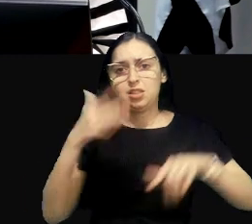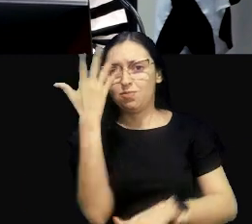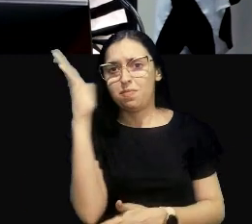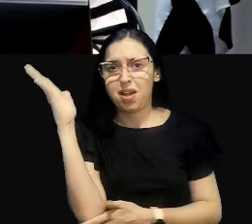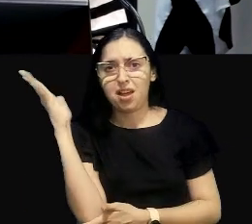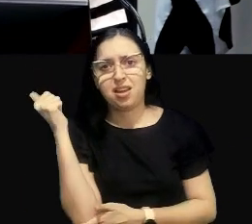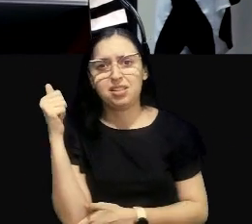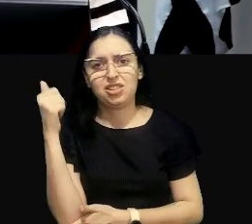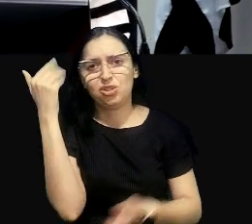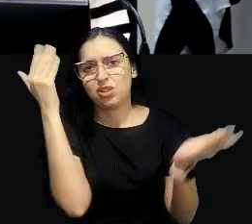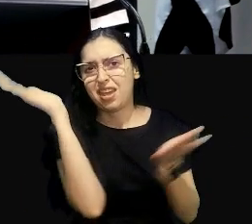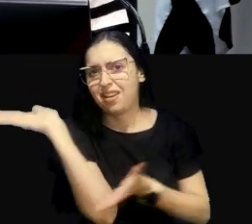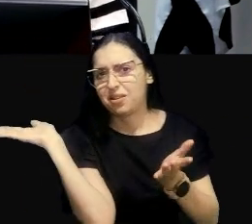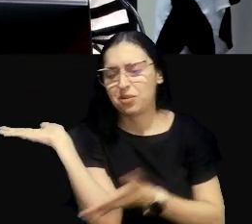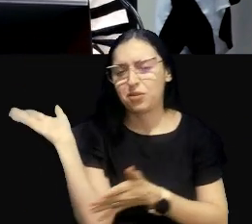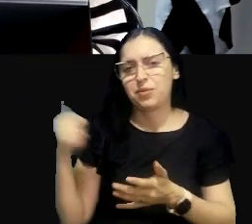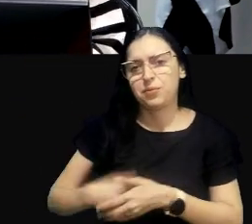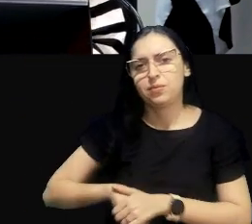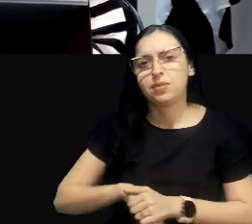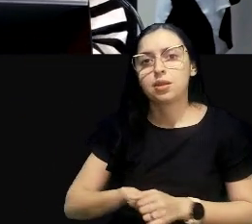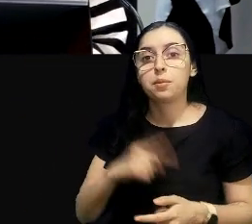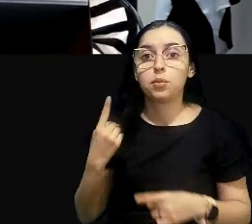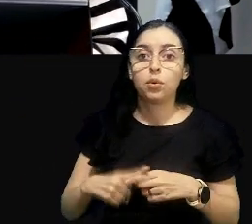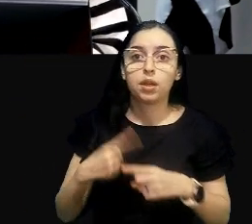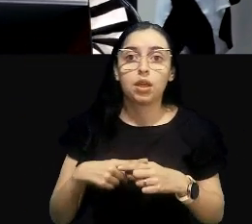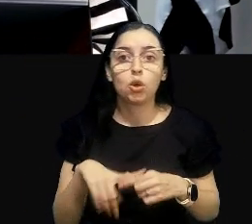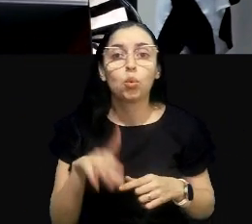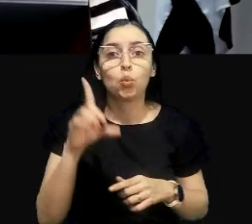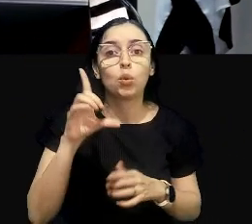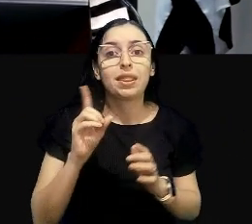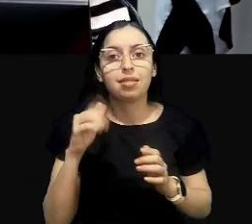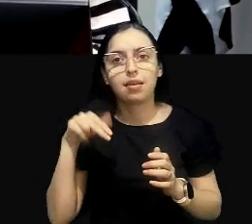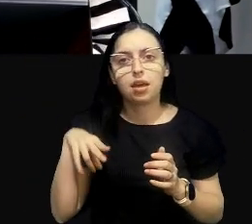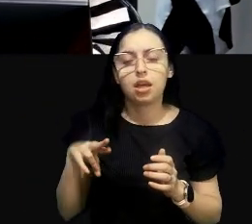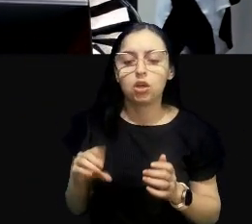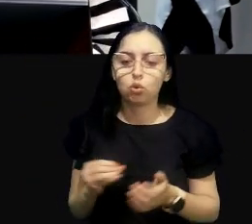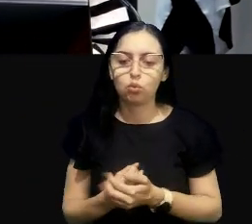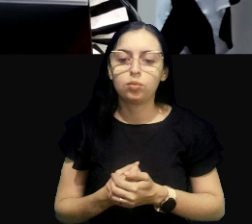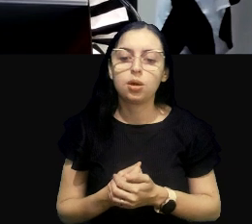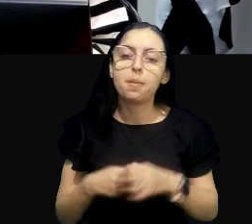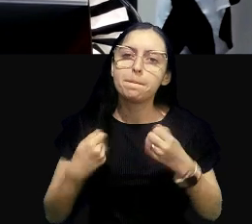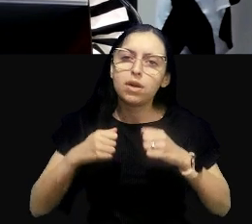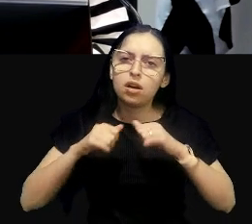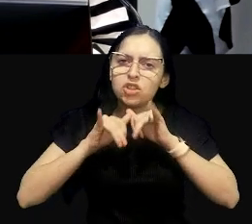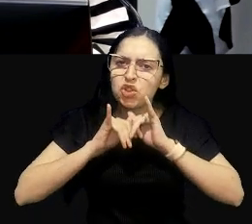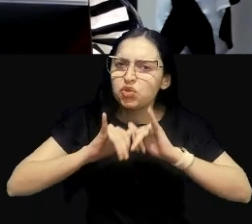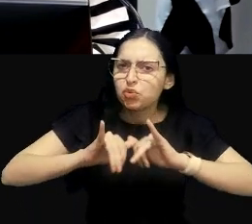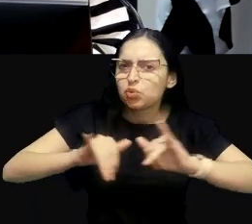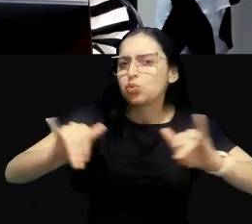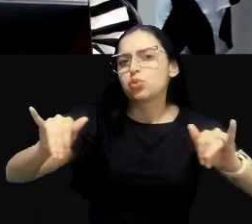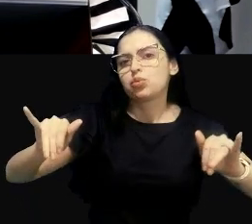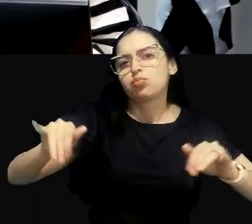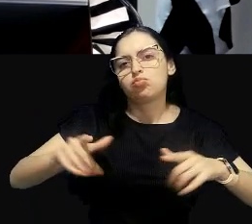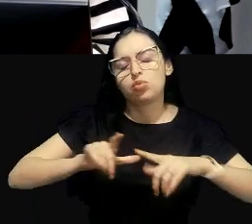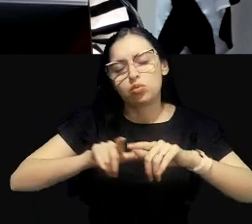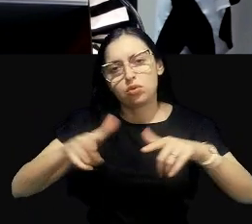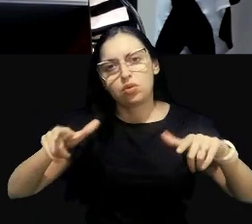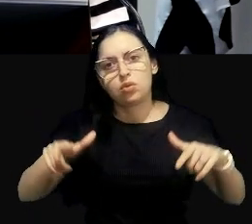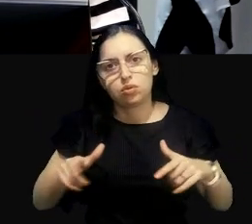sendo degradados. Porque aquele dano ambiental local, ele pode se repercutir em outros.